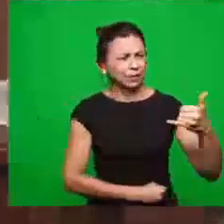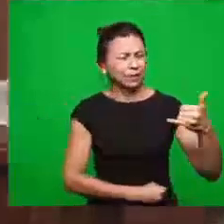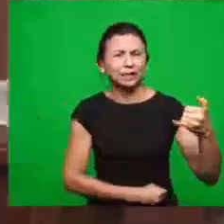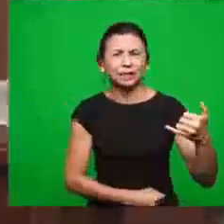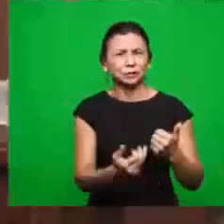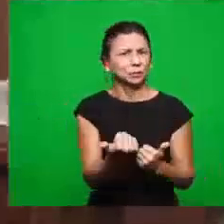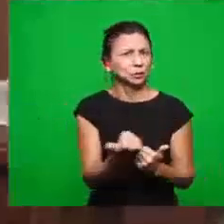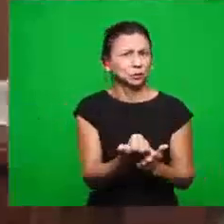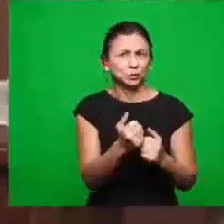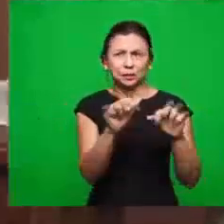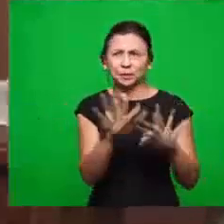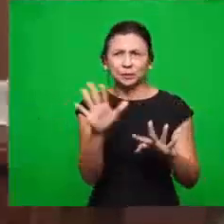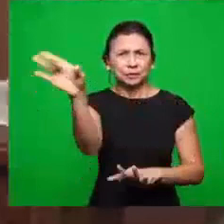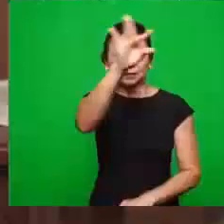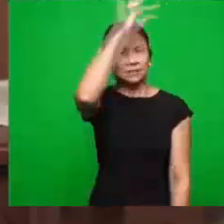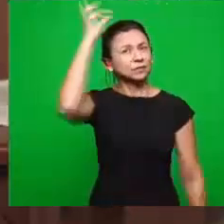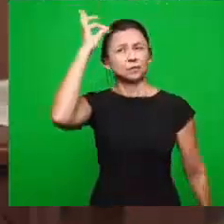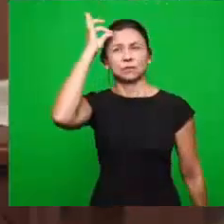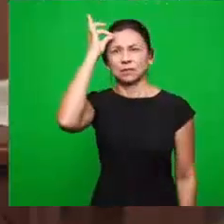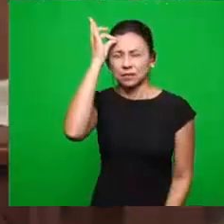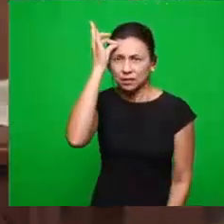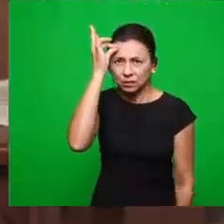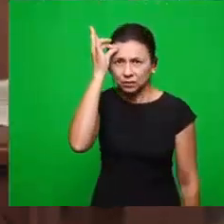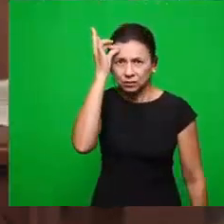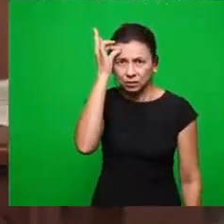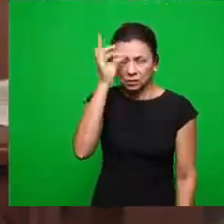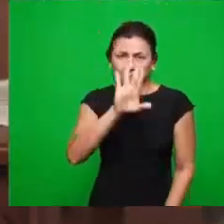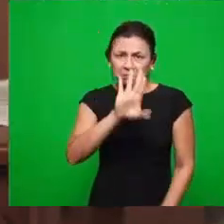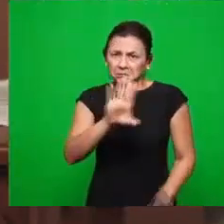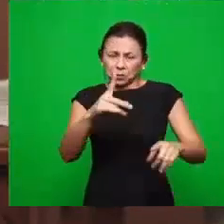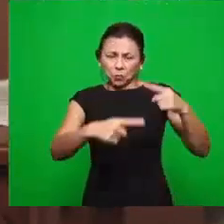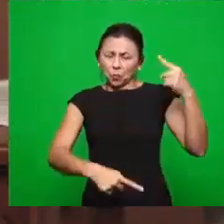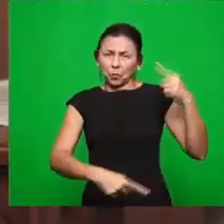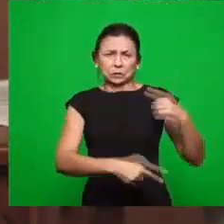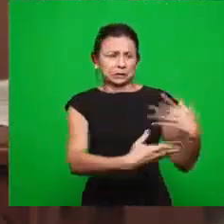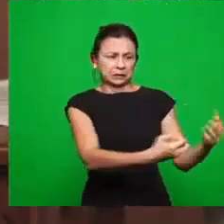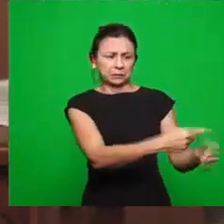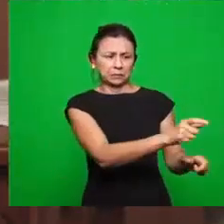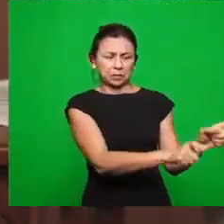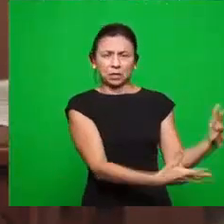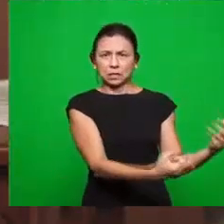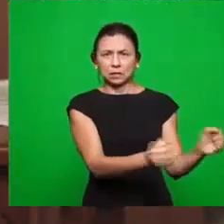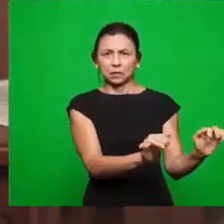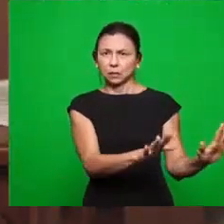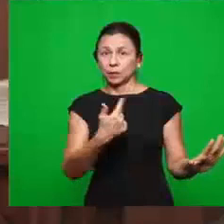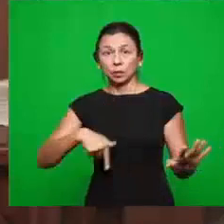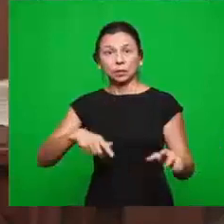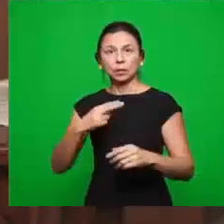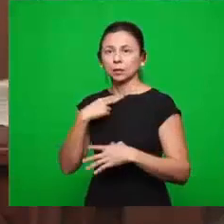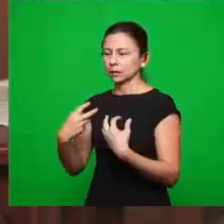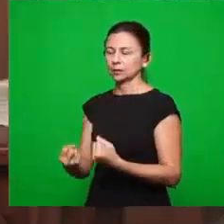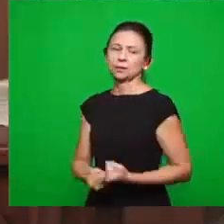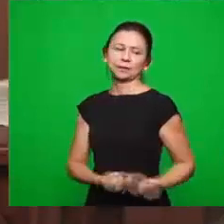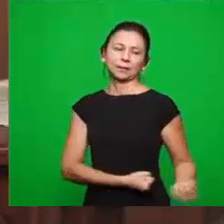de Jezabel absolutamente. Não somos contra quem está aceitando, simplesmente. Mas nós não podemos aceitar.